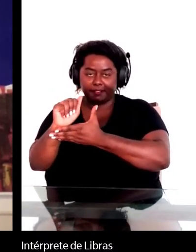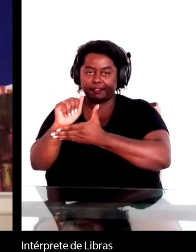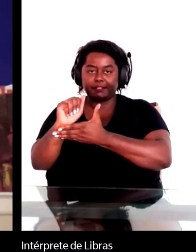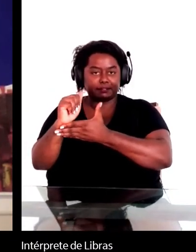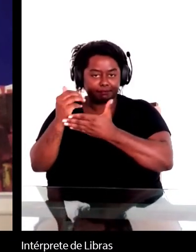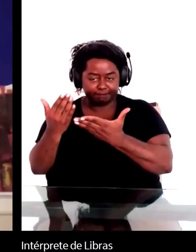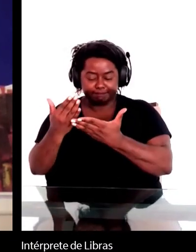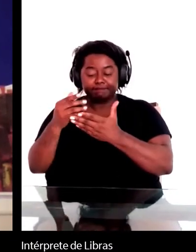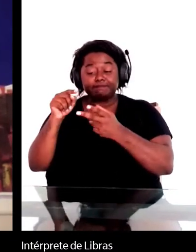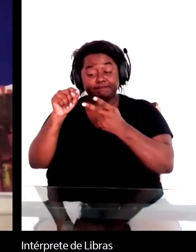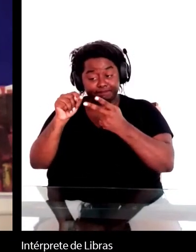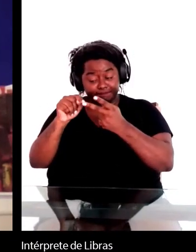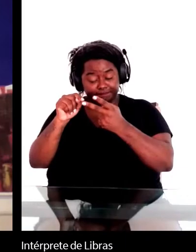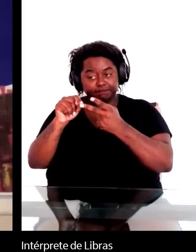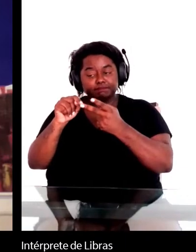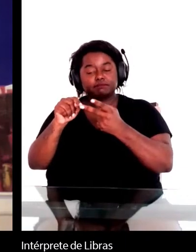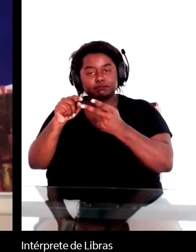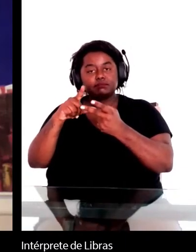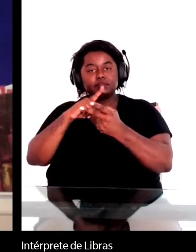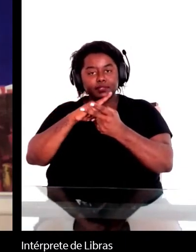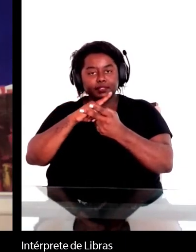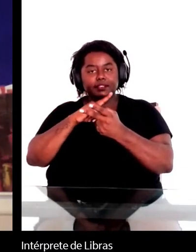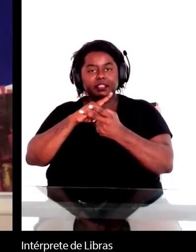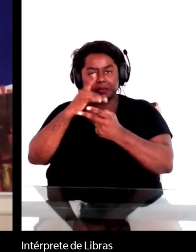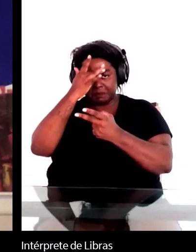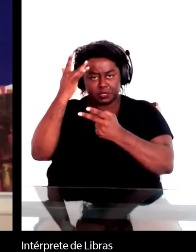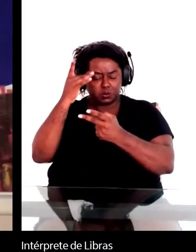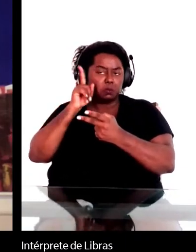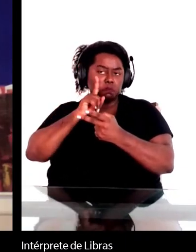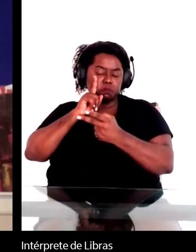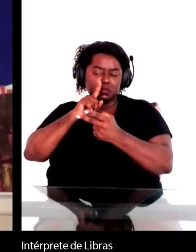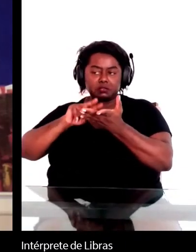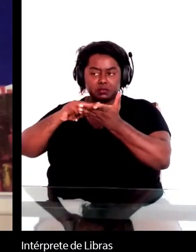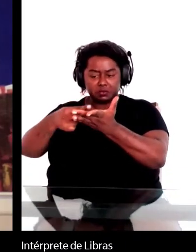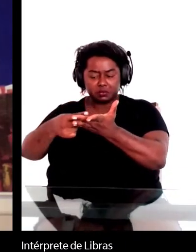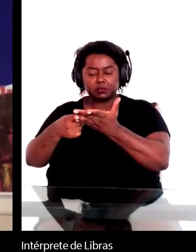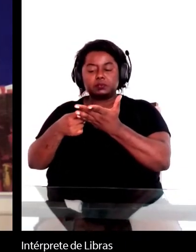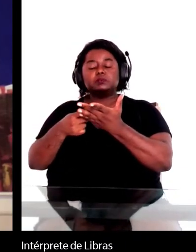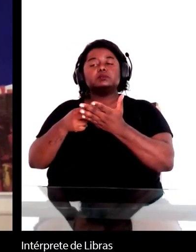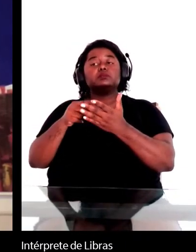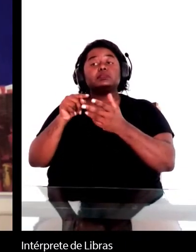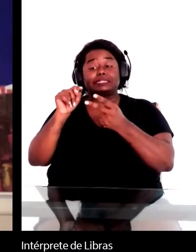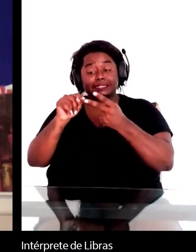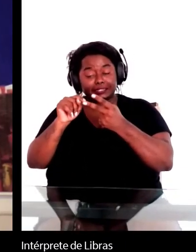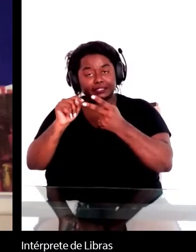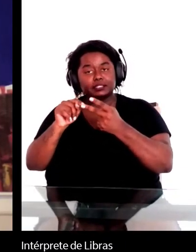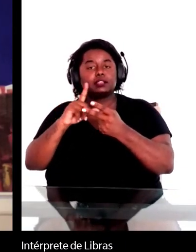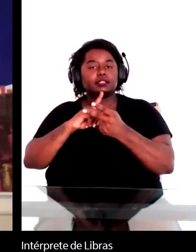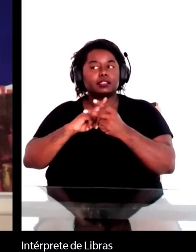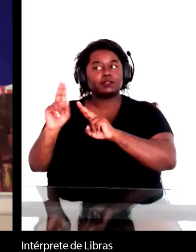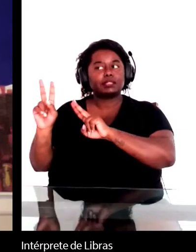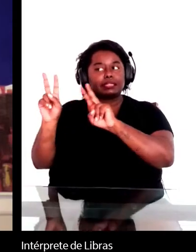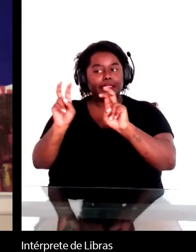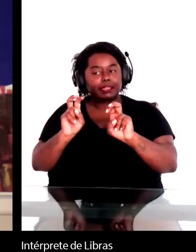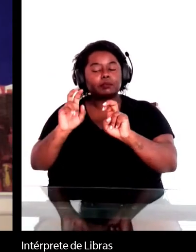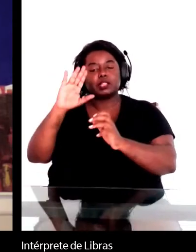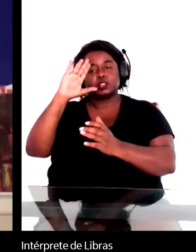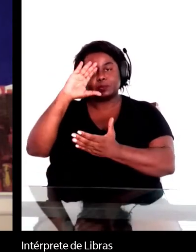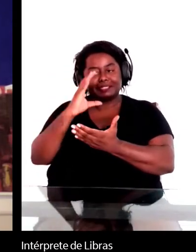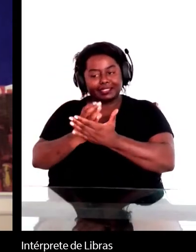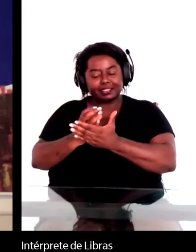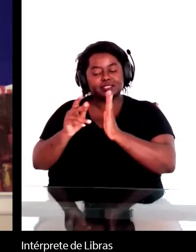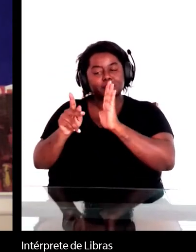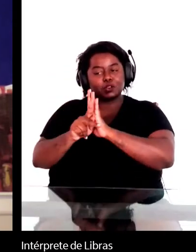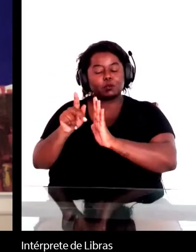edição leva a notas, porque foi tema de uma tese, da tese da Flora,